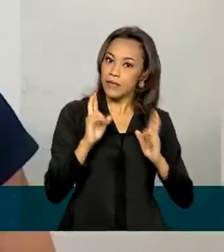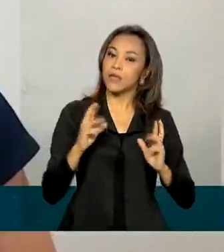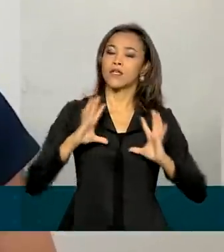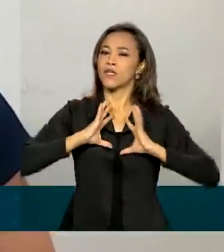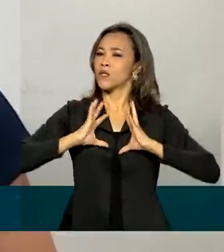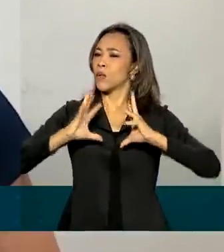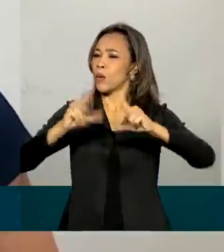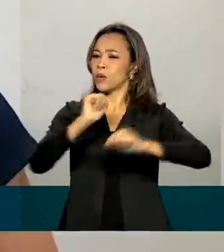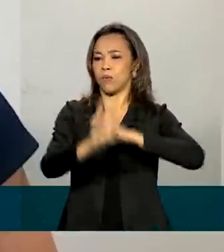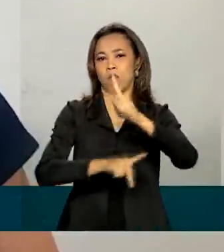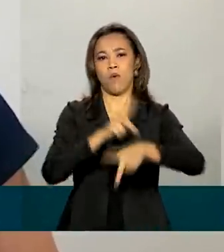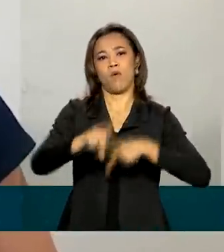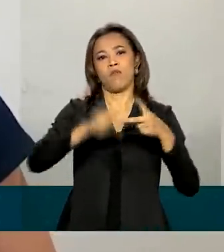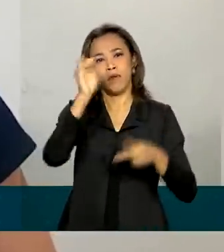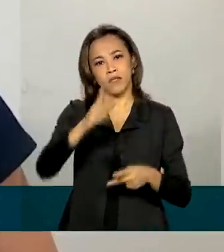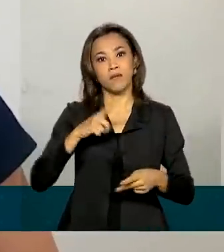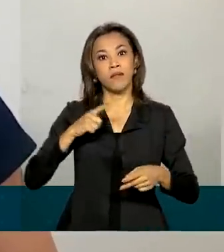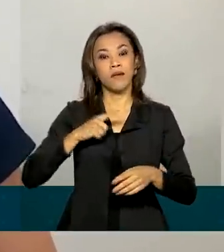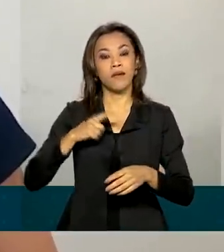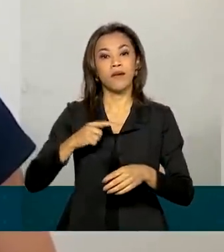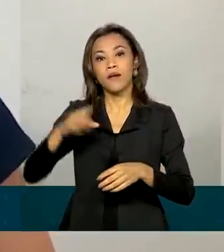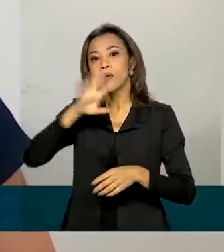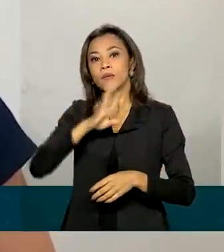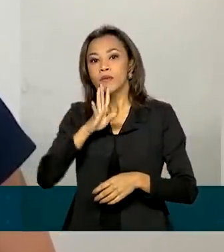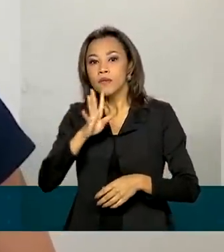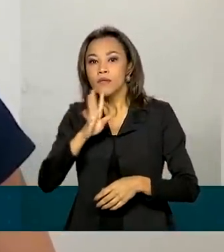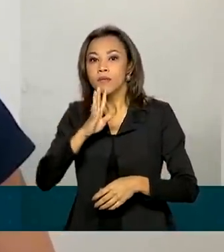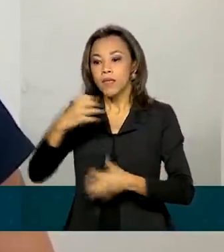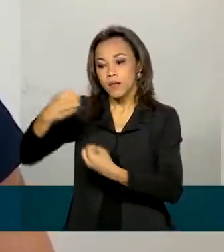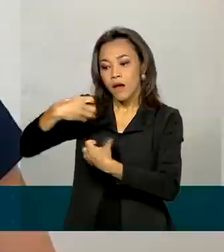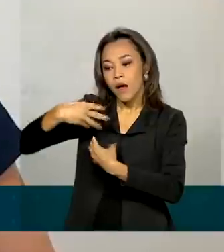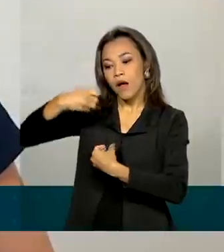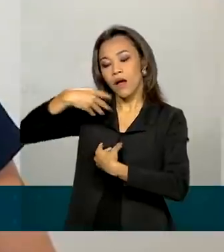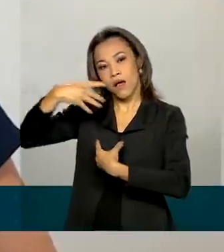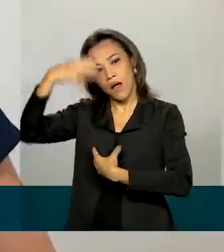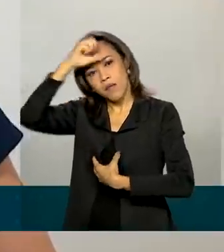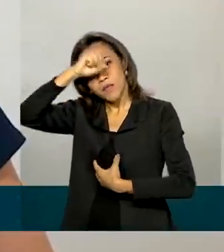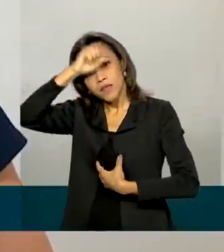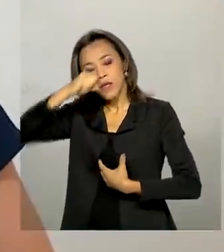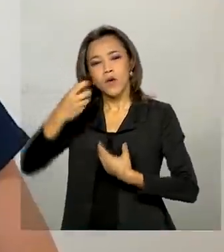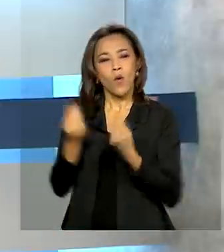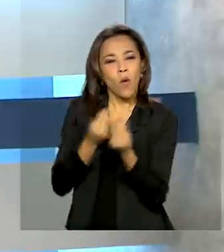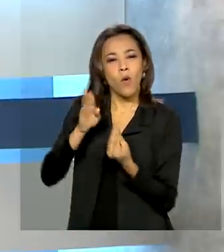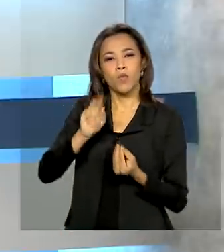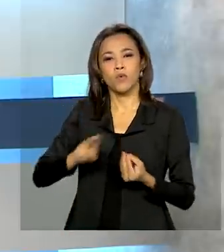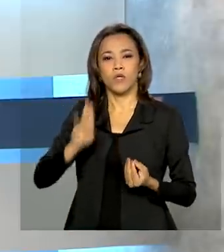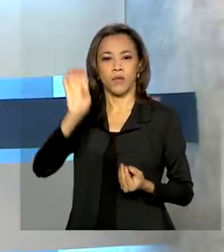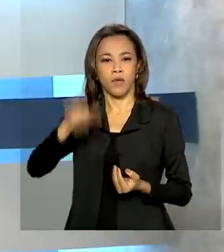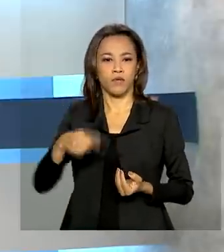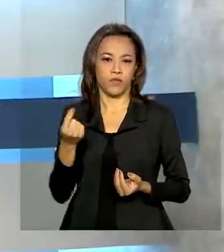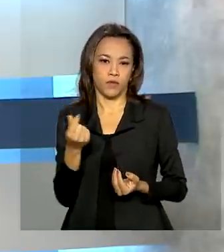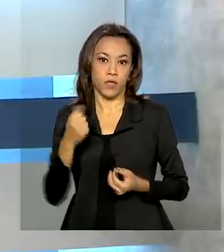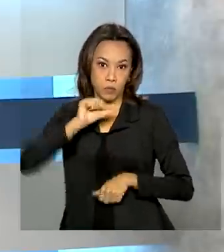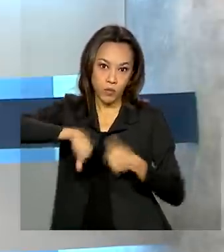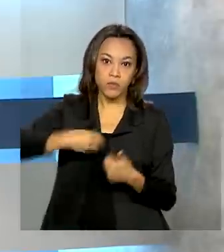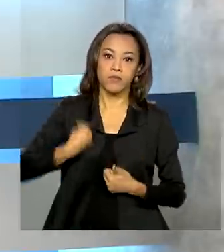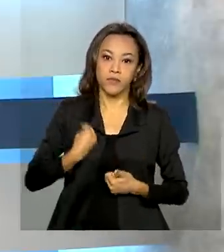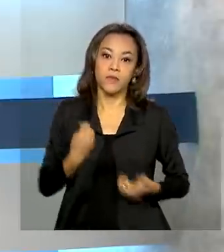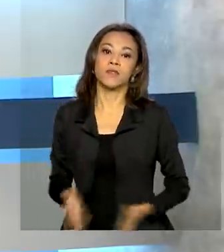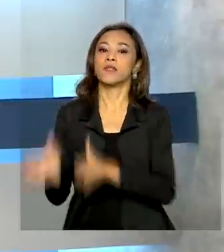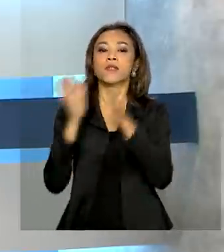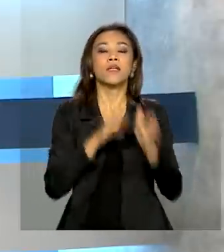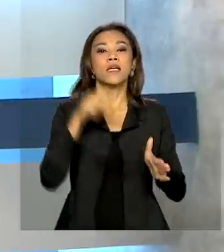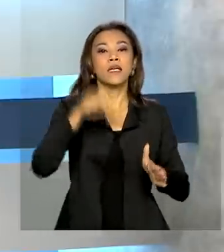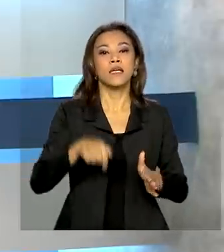os brasileiros tenham acesso à educação financeira. Ela muda a vida de todas as pessoas. Este ano, por conta da